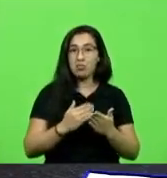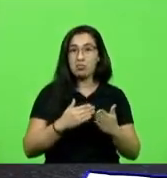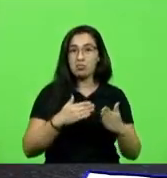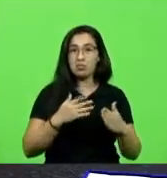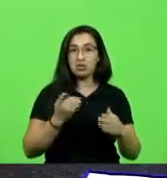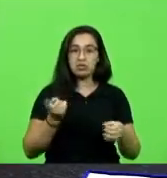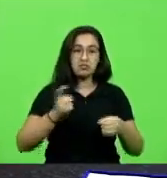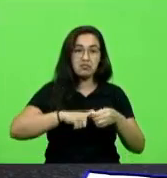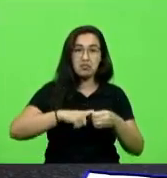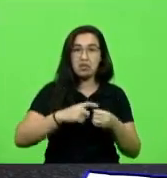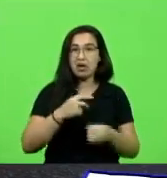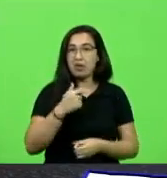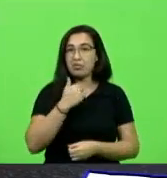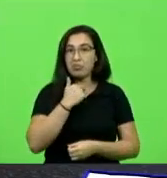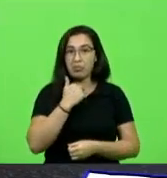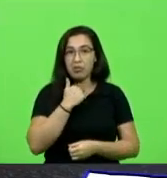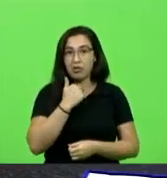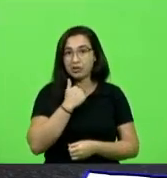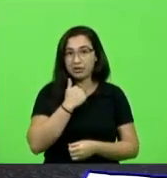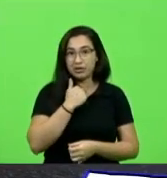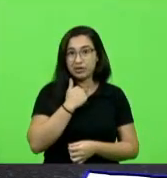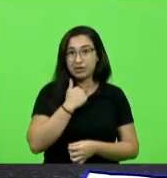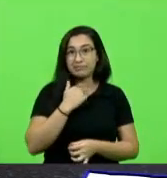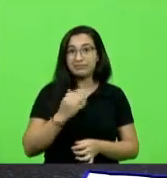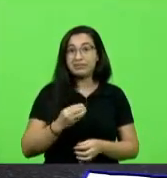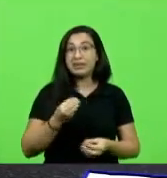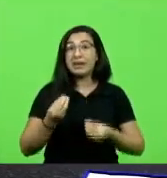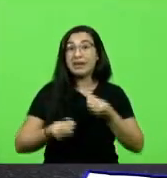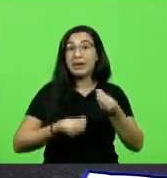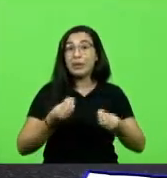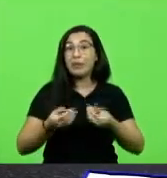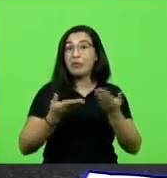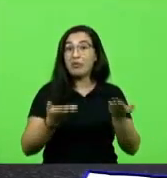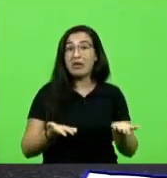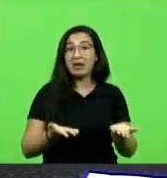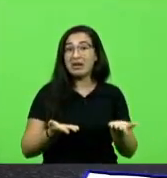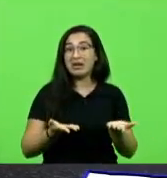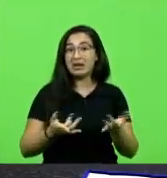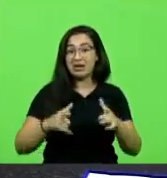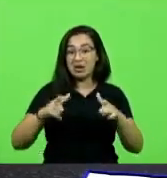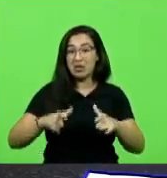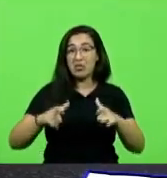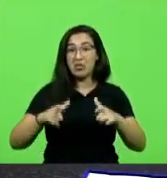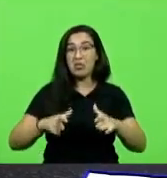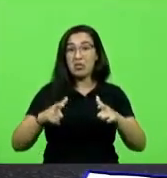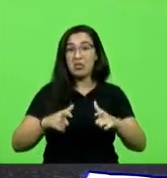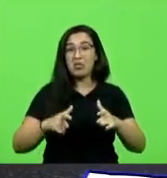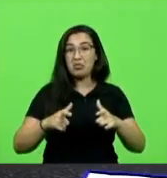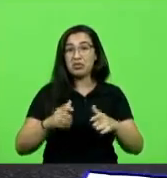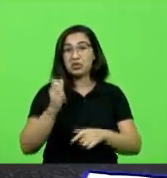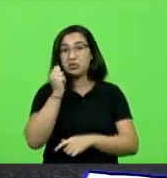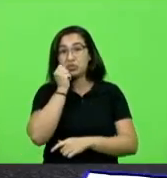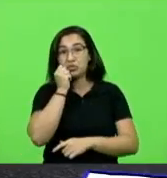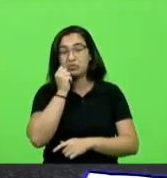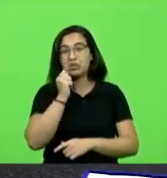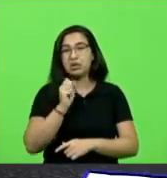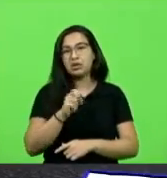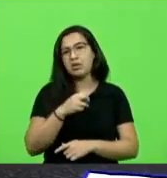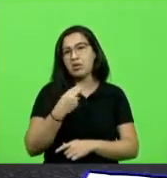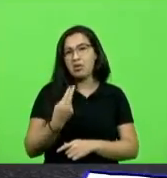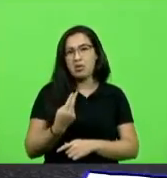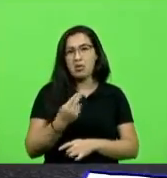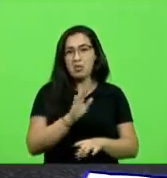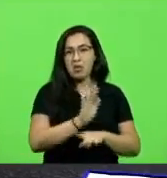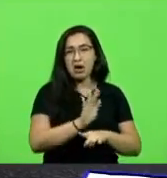e no entanto estes moradores não tendo aonde ir ou por falta de assistência